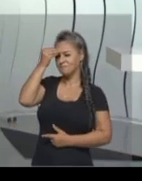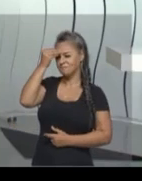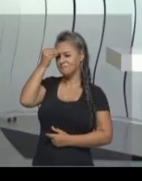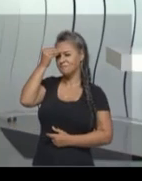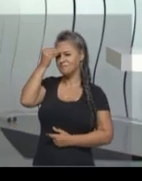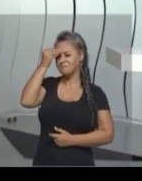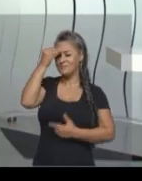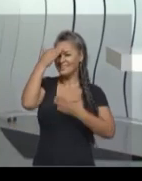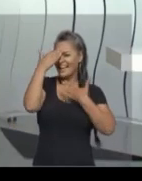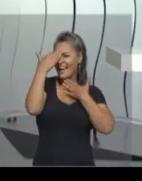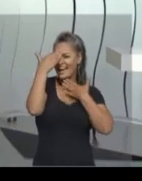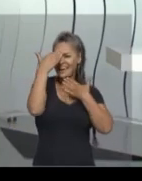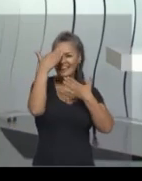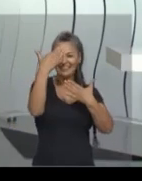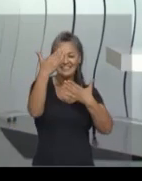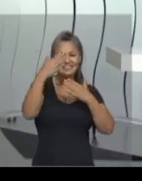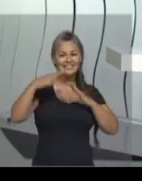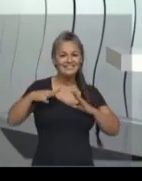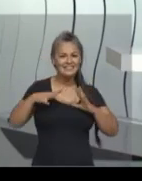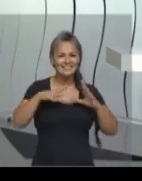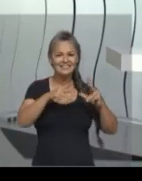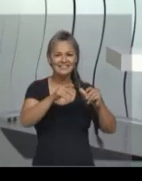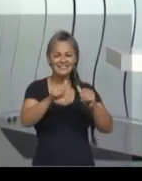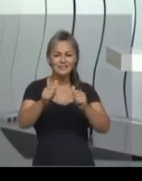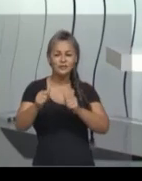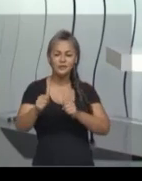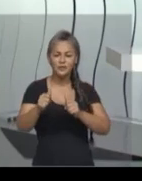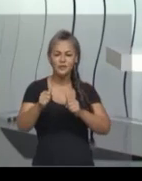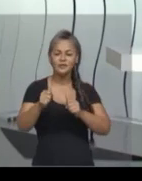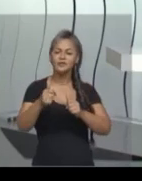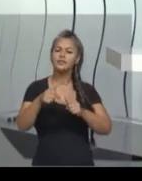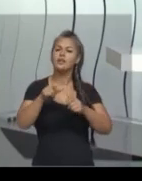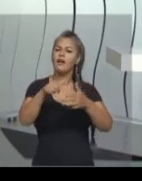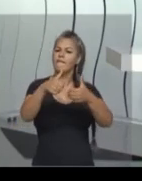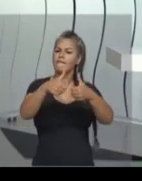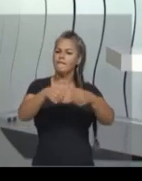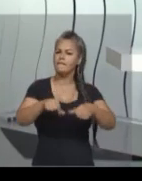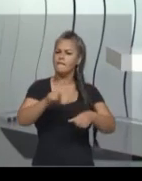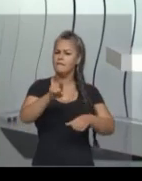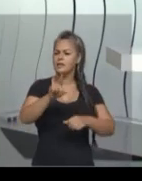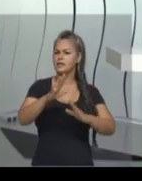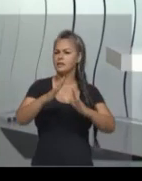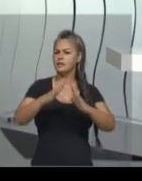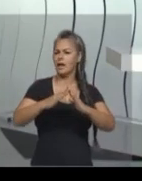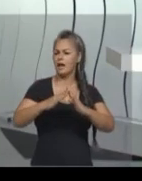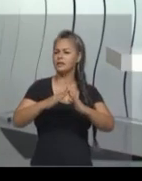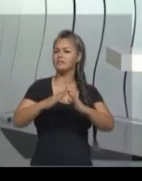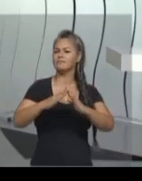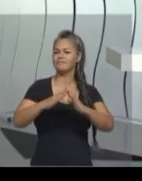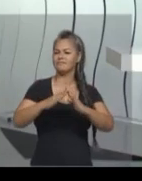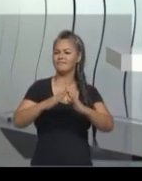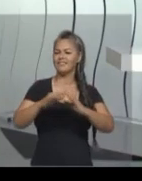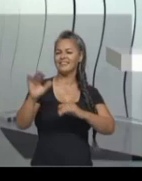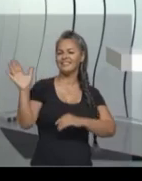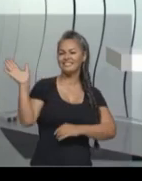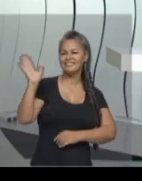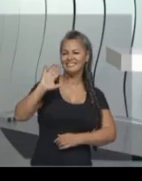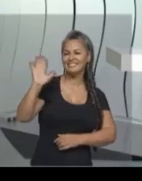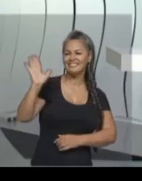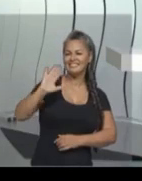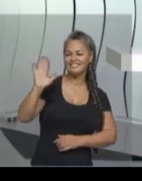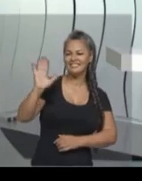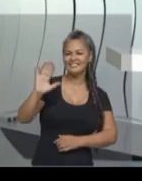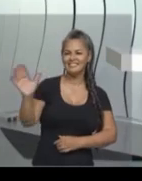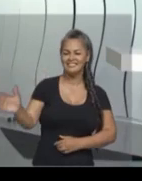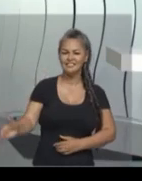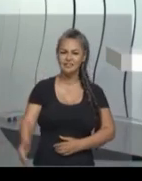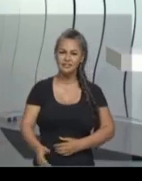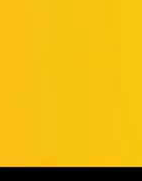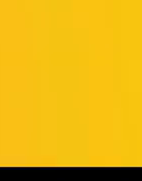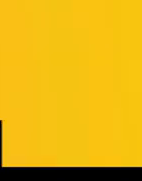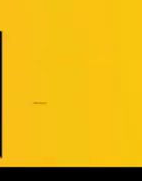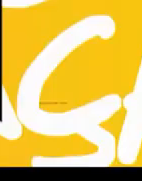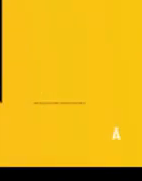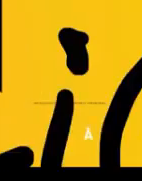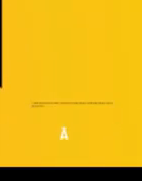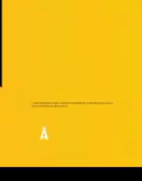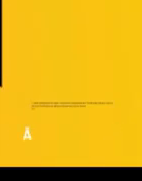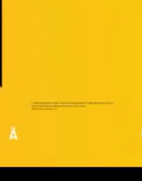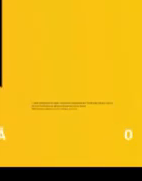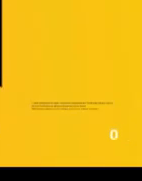Agradeço a todos fiquem em casa e até a próxima aula. E aí